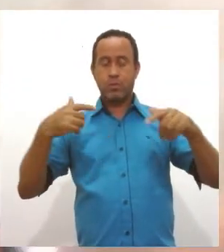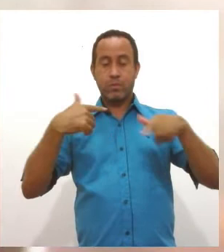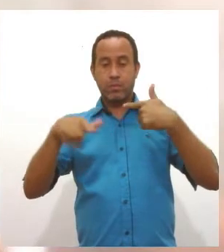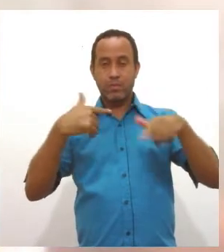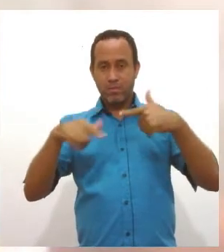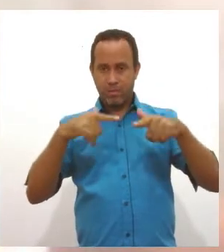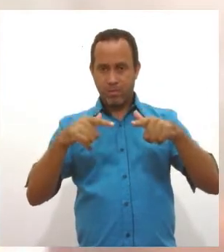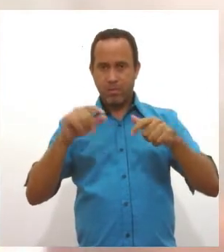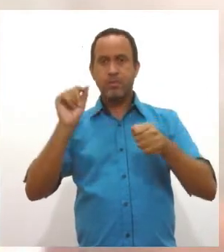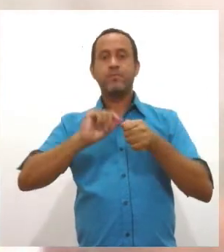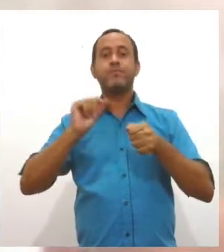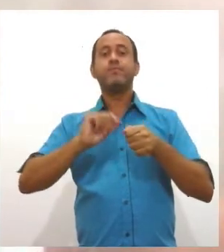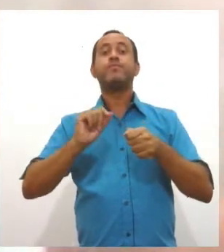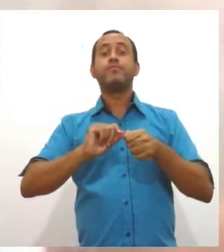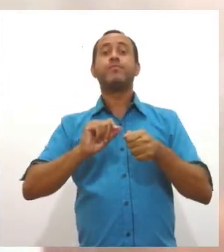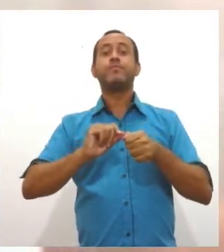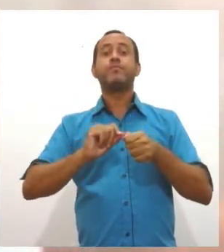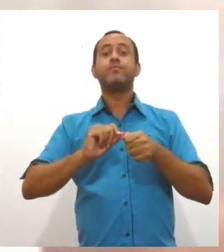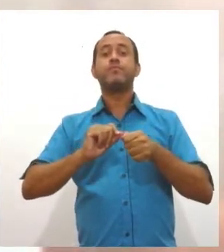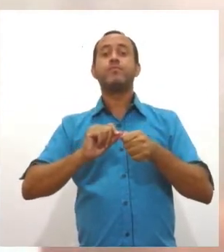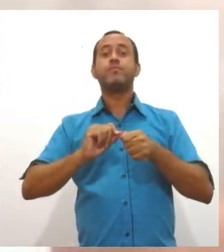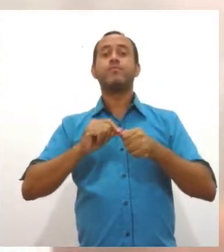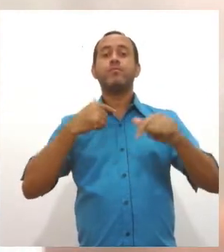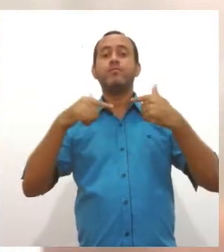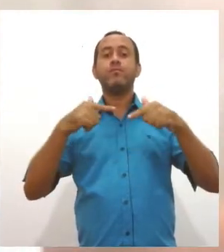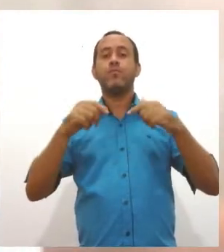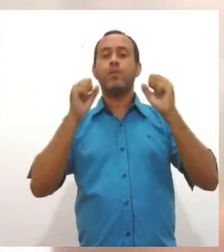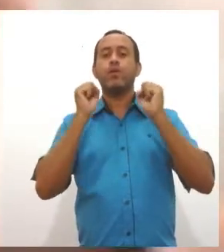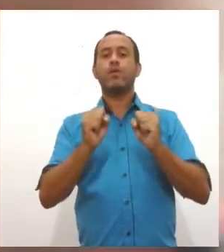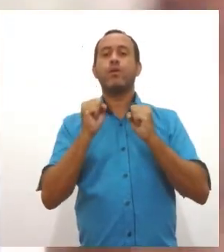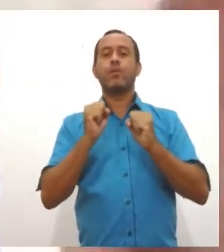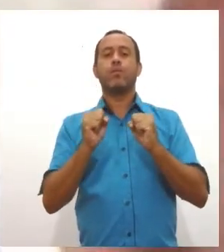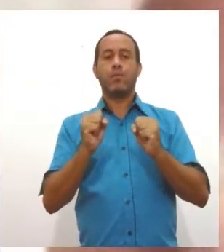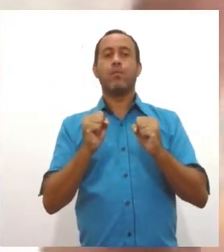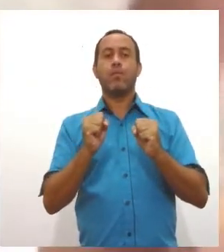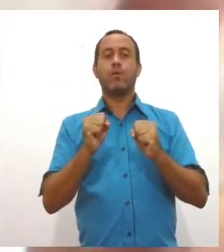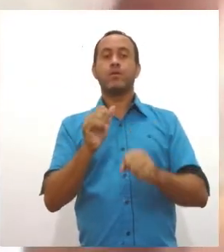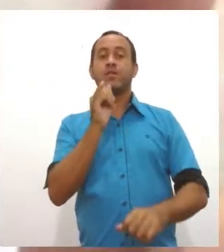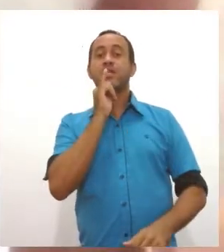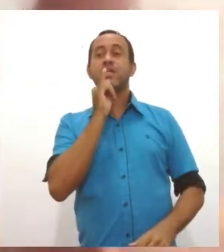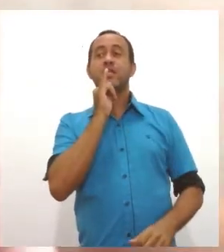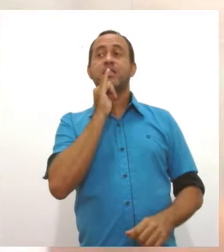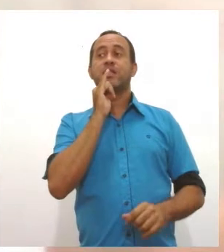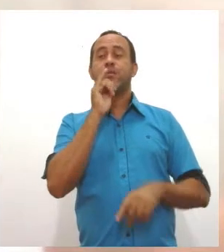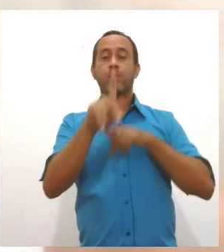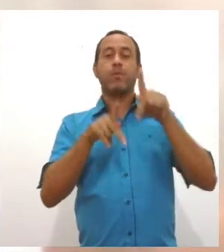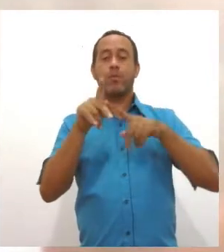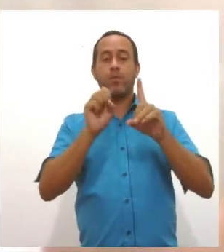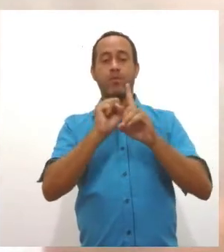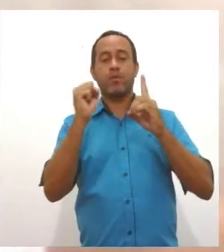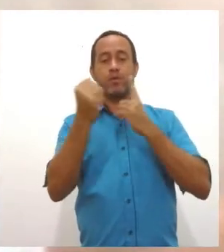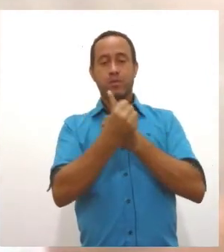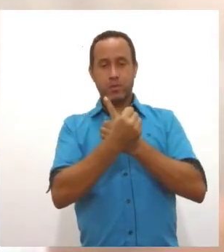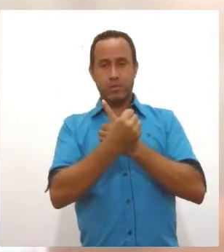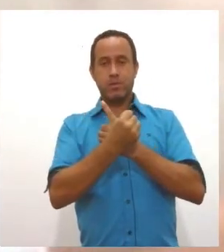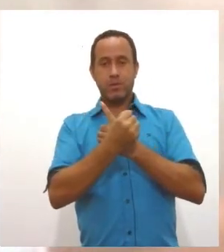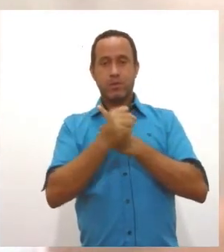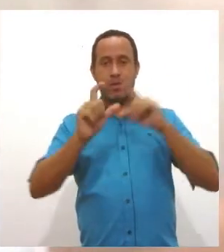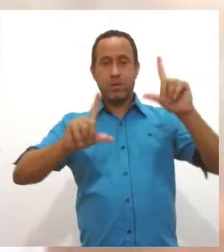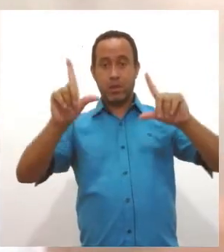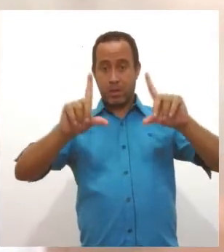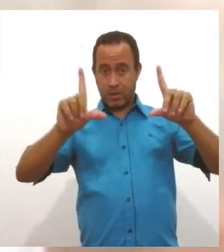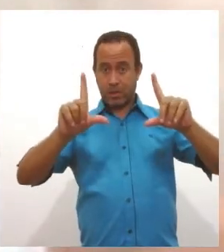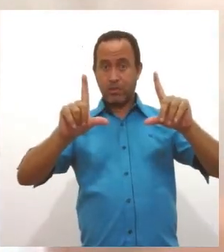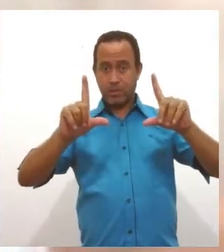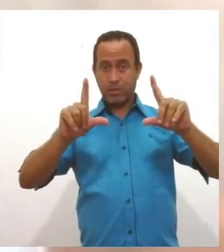de exercer ações que possam servir de exemplo para a população, na questão da mídia, dando a oportunidade